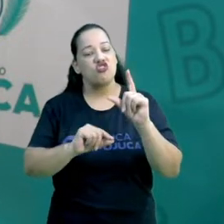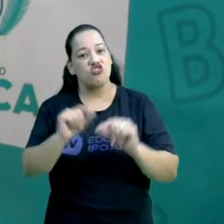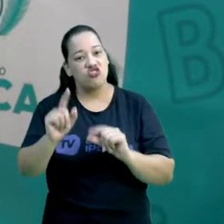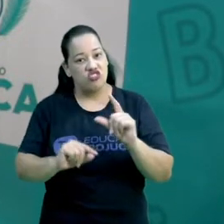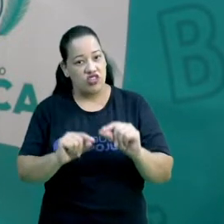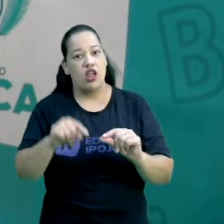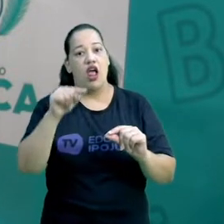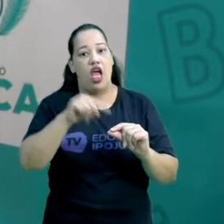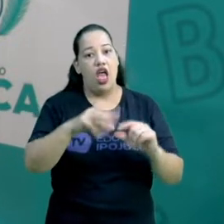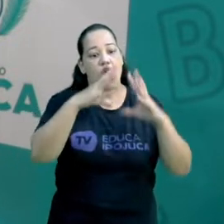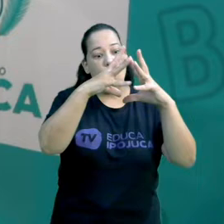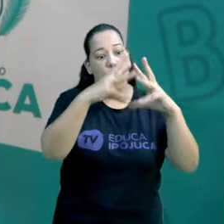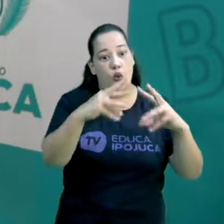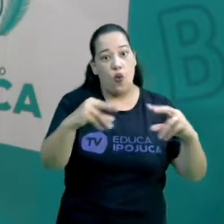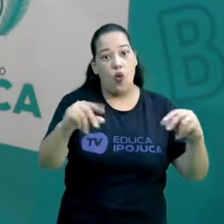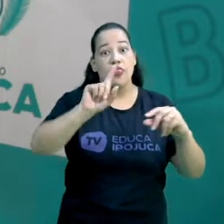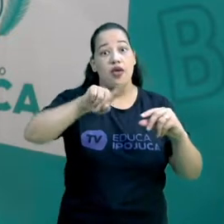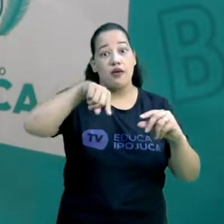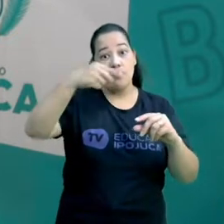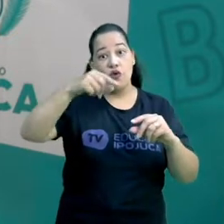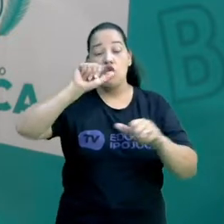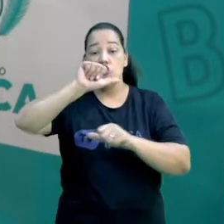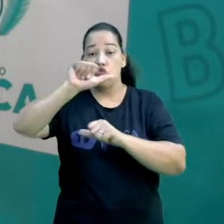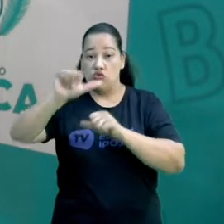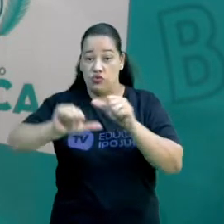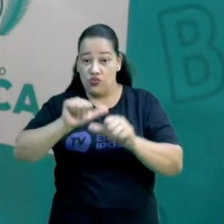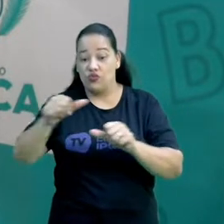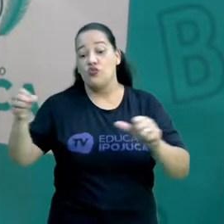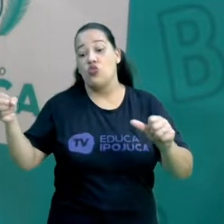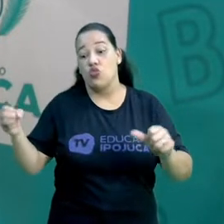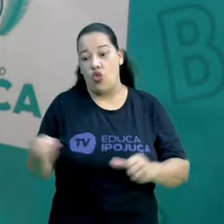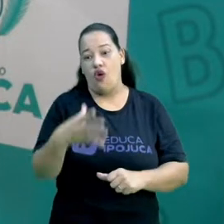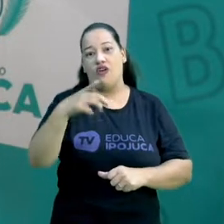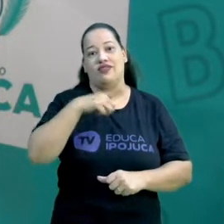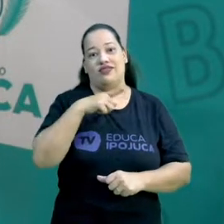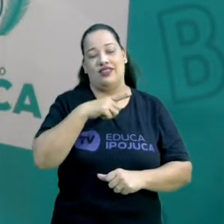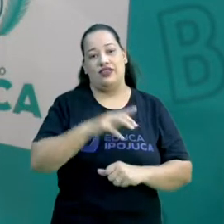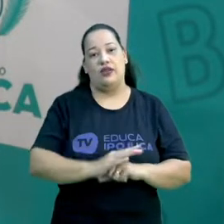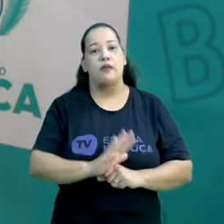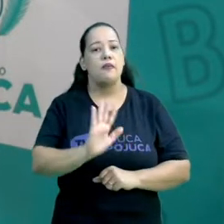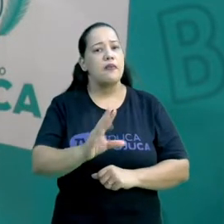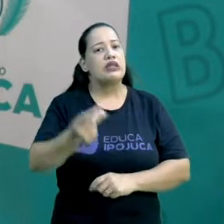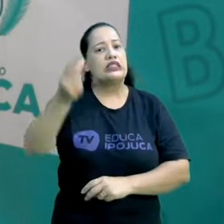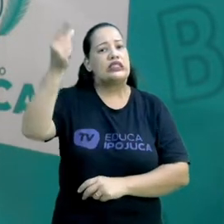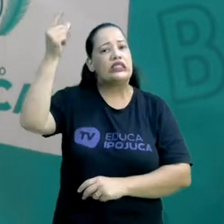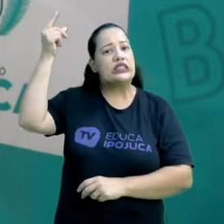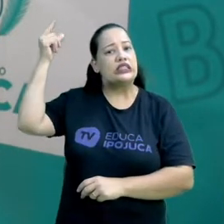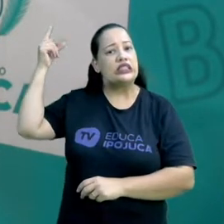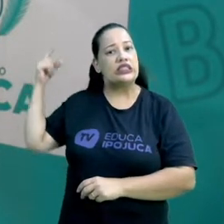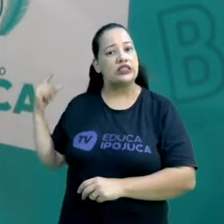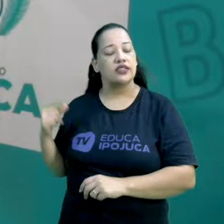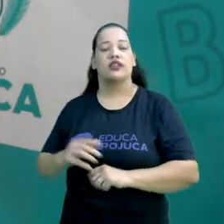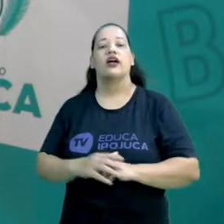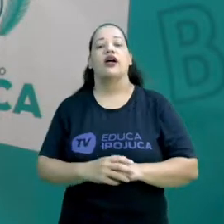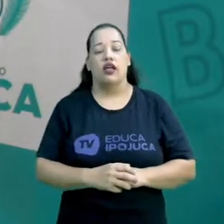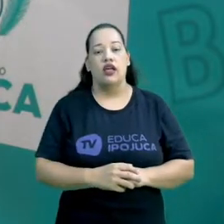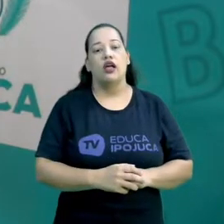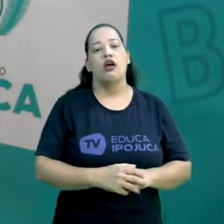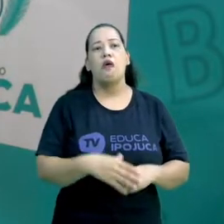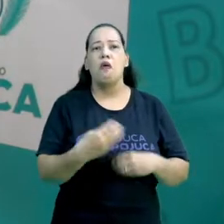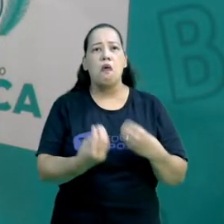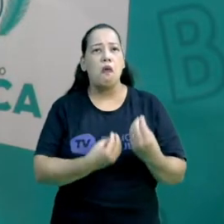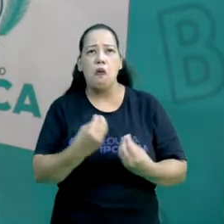novas estrelas. Mas antes disso, a gente vai começar lá no comecinho, vamos lá para trás, sobre como se